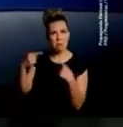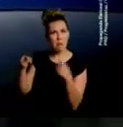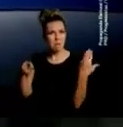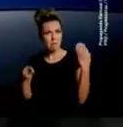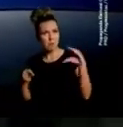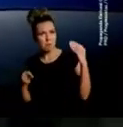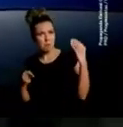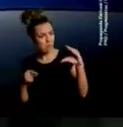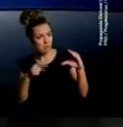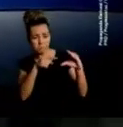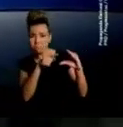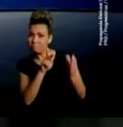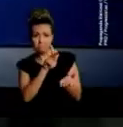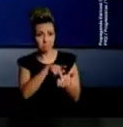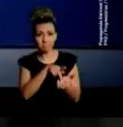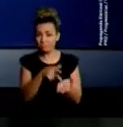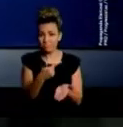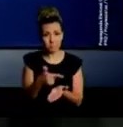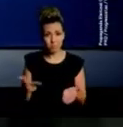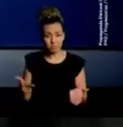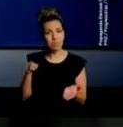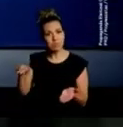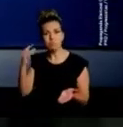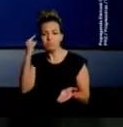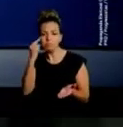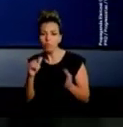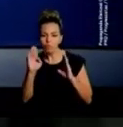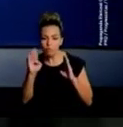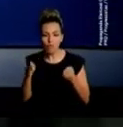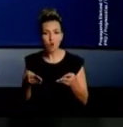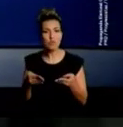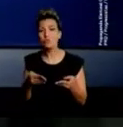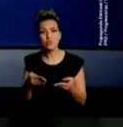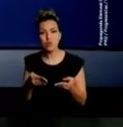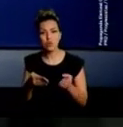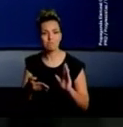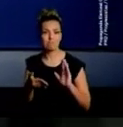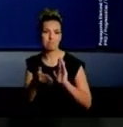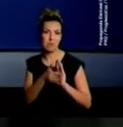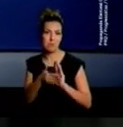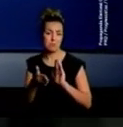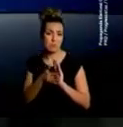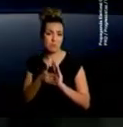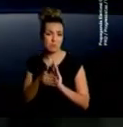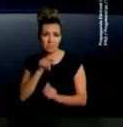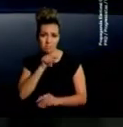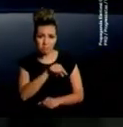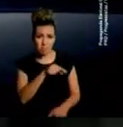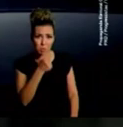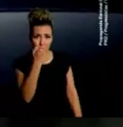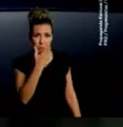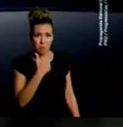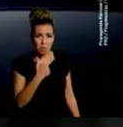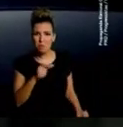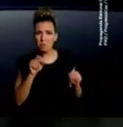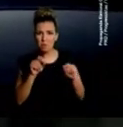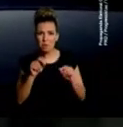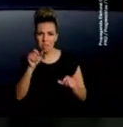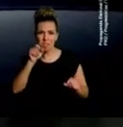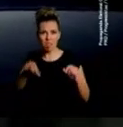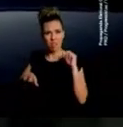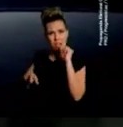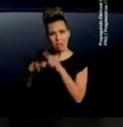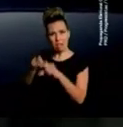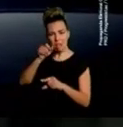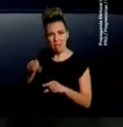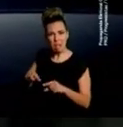Boulos tenta mostrar na sua propaganda. Ricardo Nunes se mantém focado em apresentar propostas. Enquanto Boulos usa